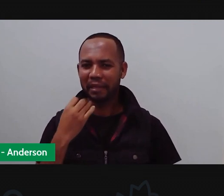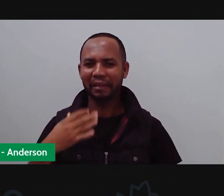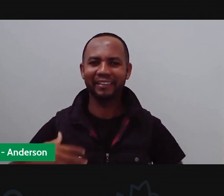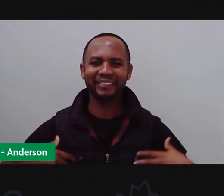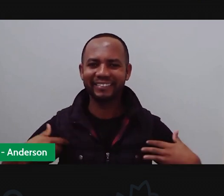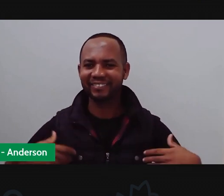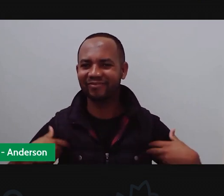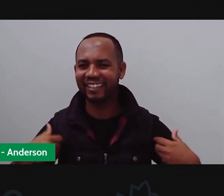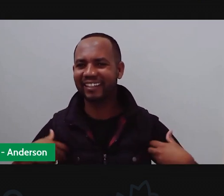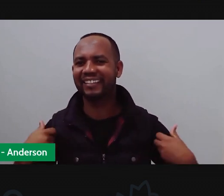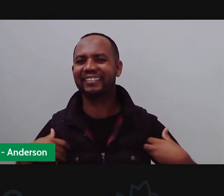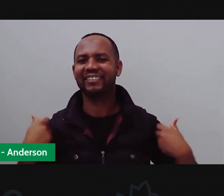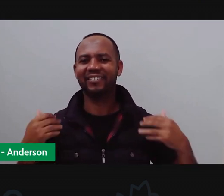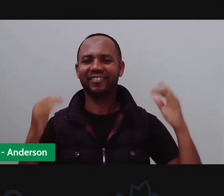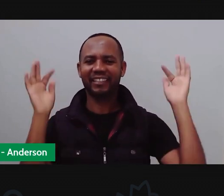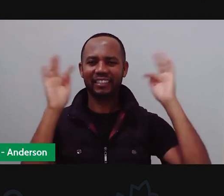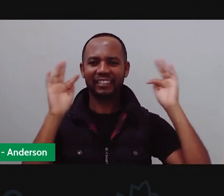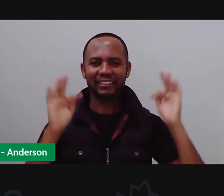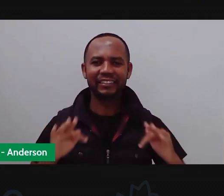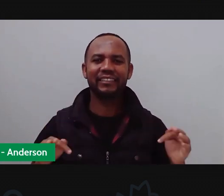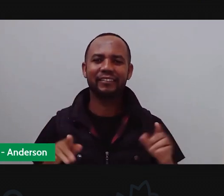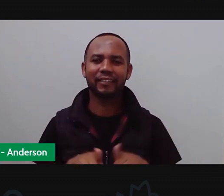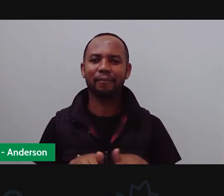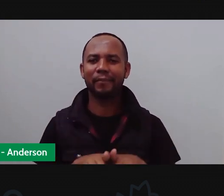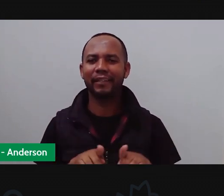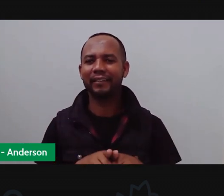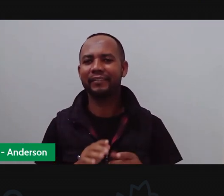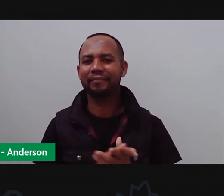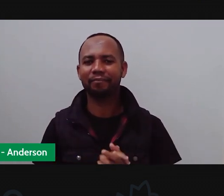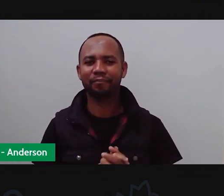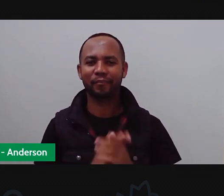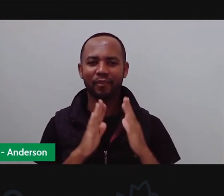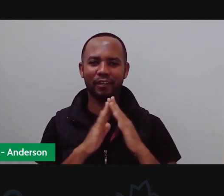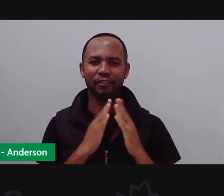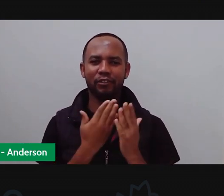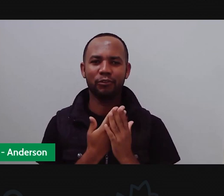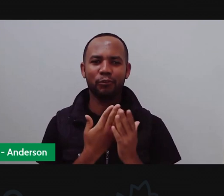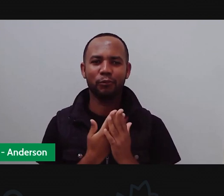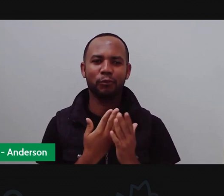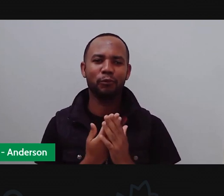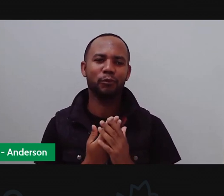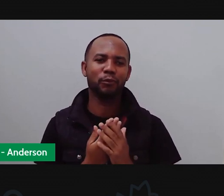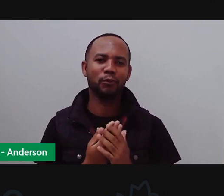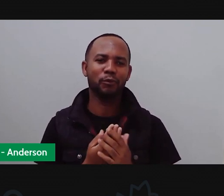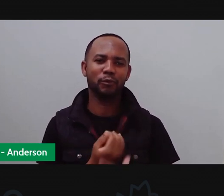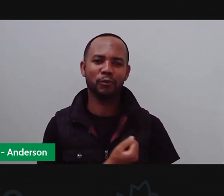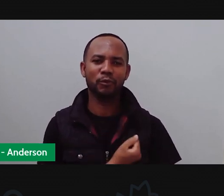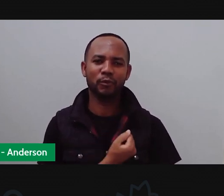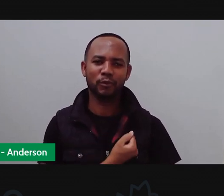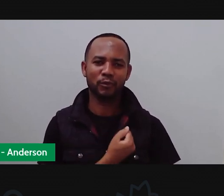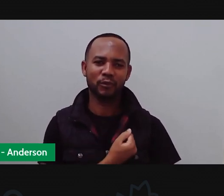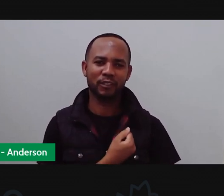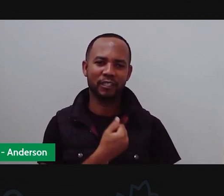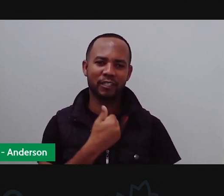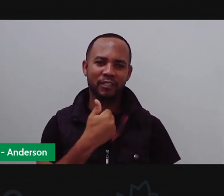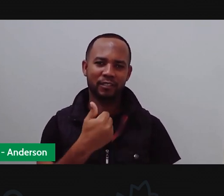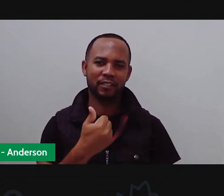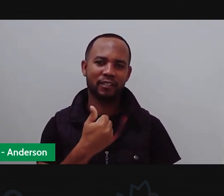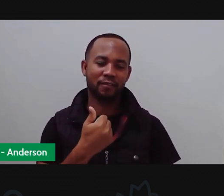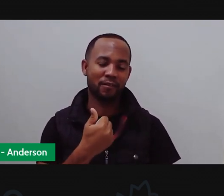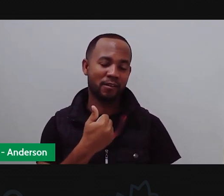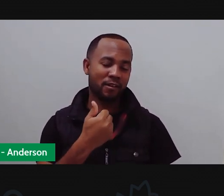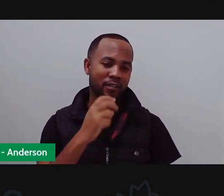ansiosos, porque está chegando a nossa aula de número 150. Tá ansioso, Anderson?